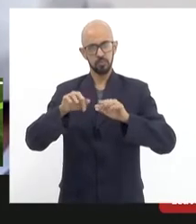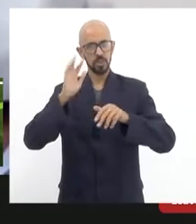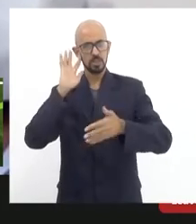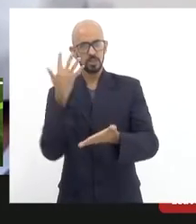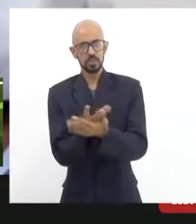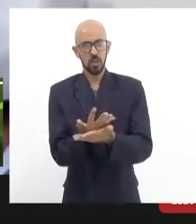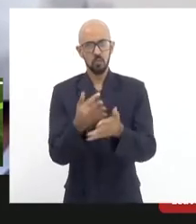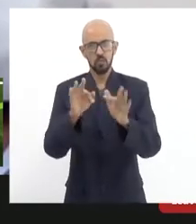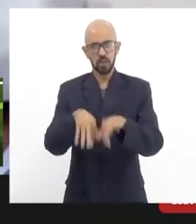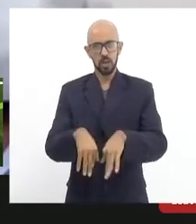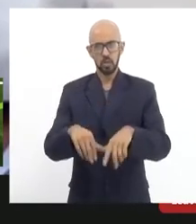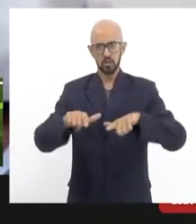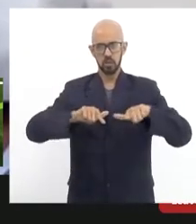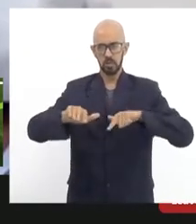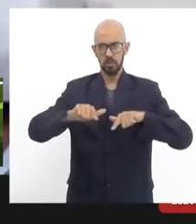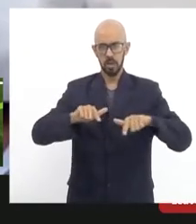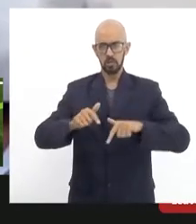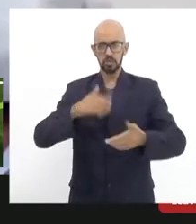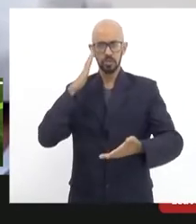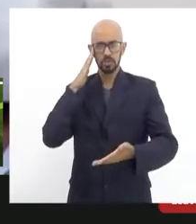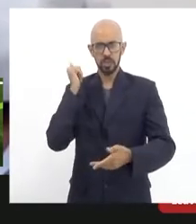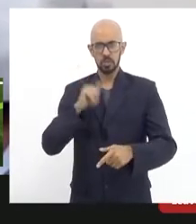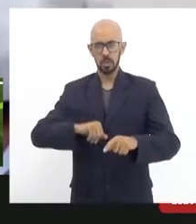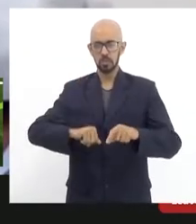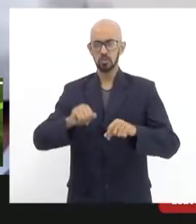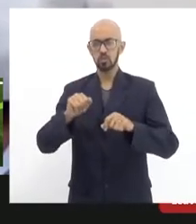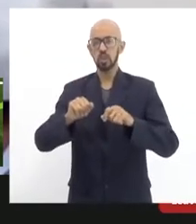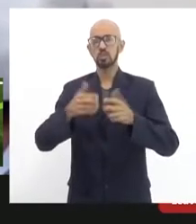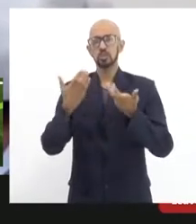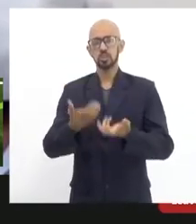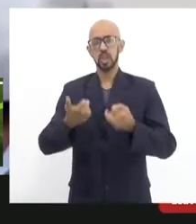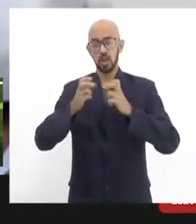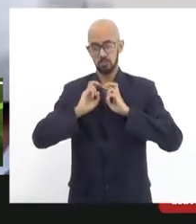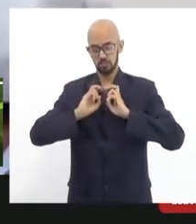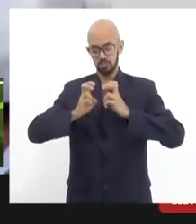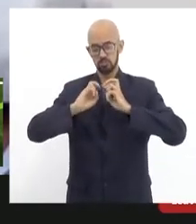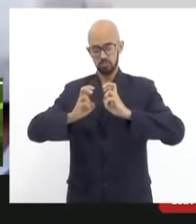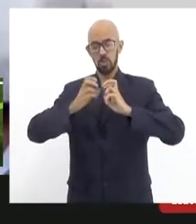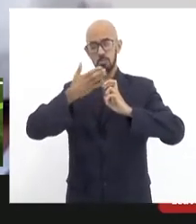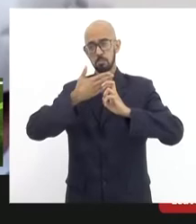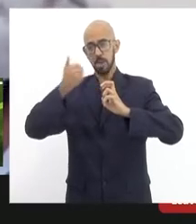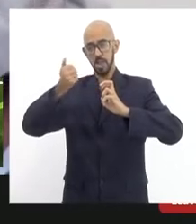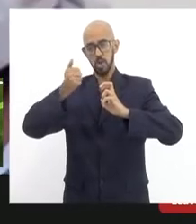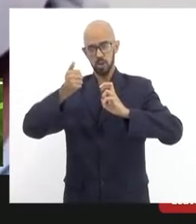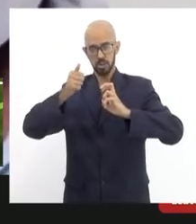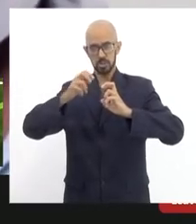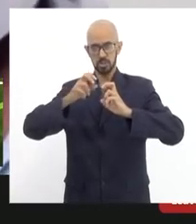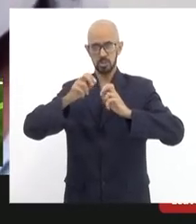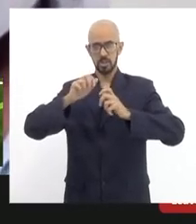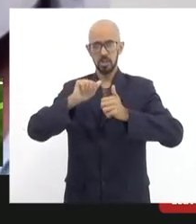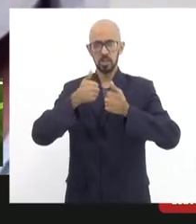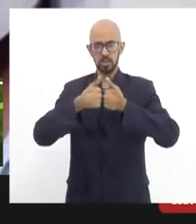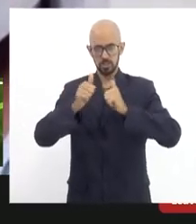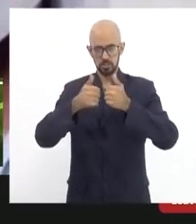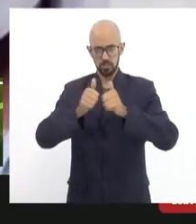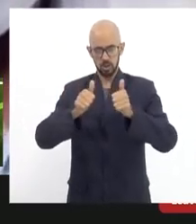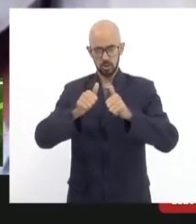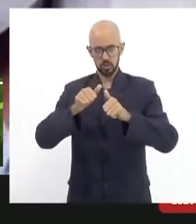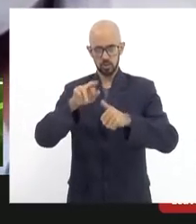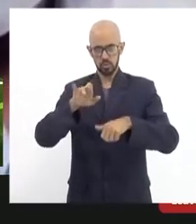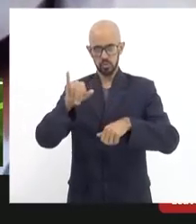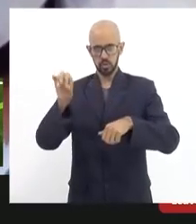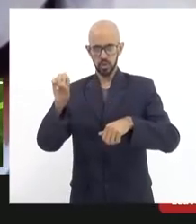Nós sabemos perfeitamente, nós queremos o Bonde como o melhor meio de transporte. É reconhecido pelos moradores para esse bairro tão